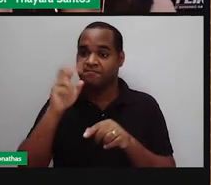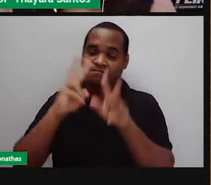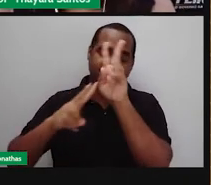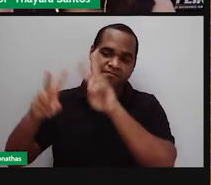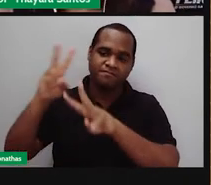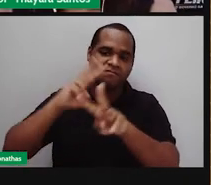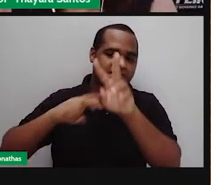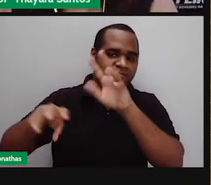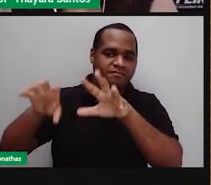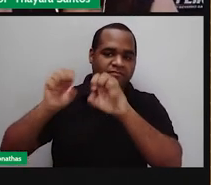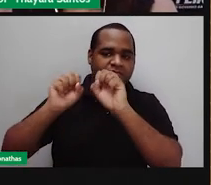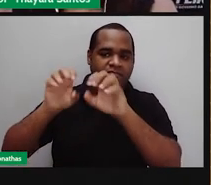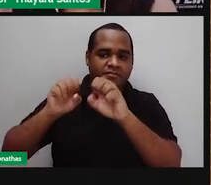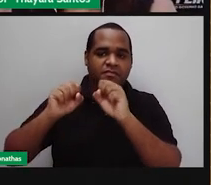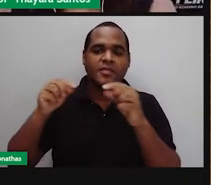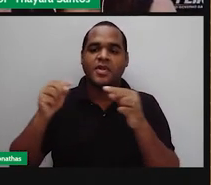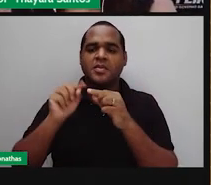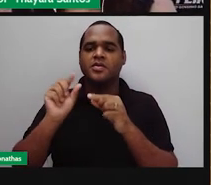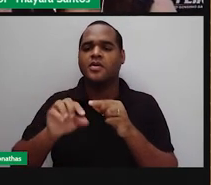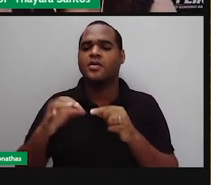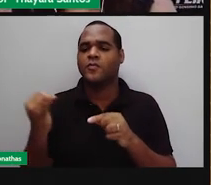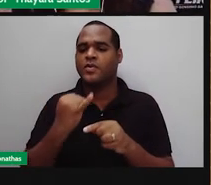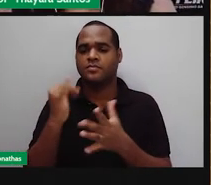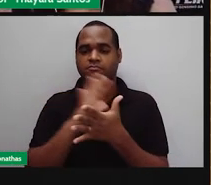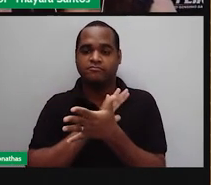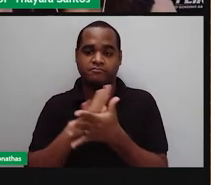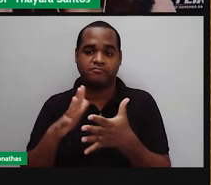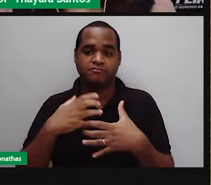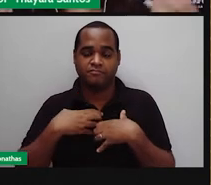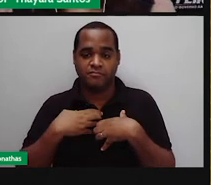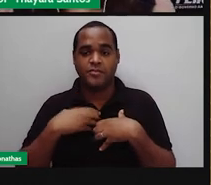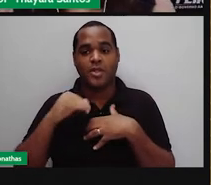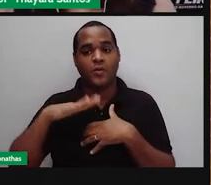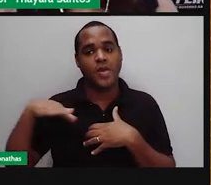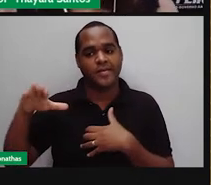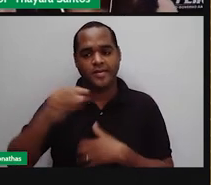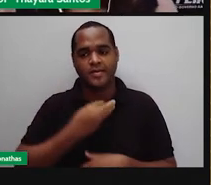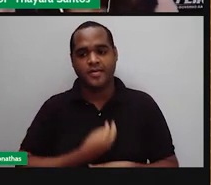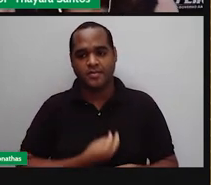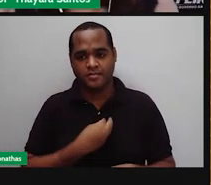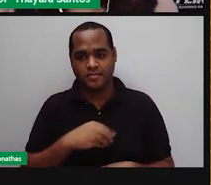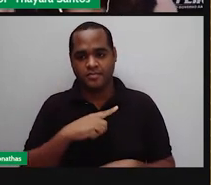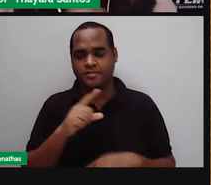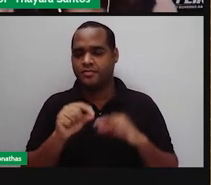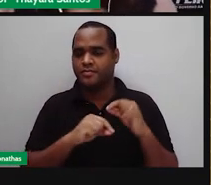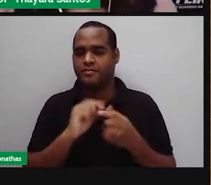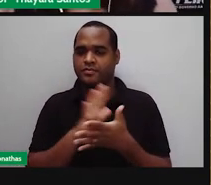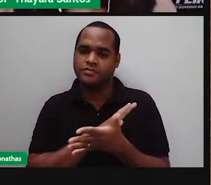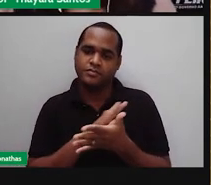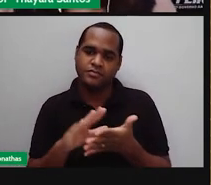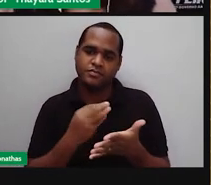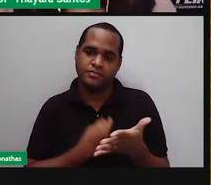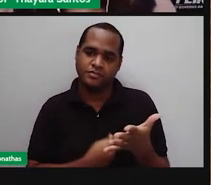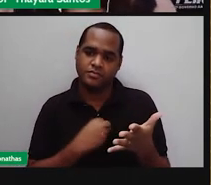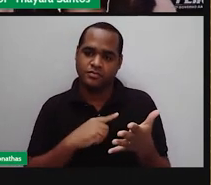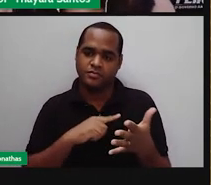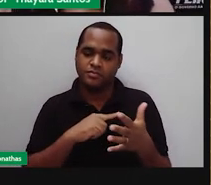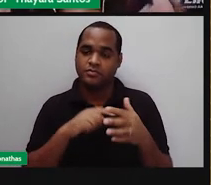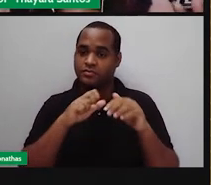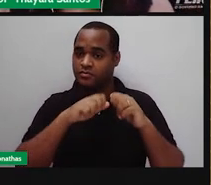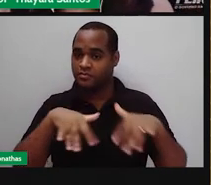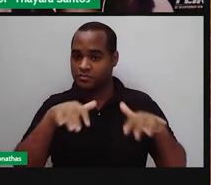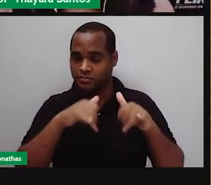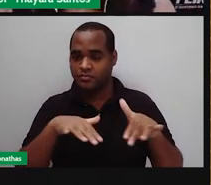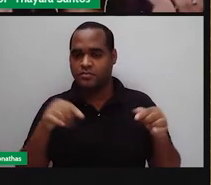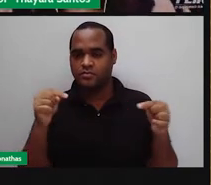presentes no ar. E é por meio desse sentido que conseguimos sentir os cheiros no ambiente. Alguns autores estimam que o ser humano